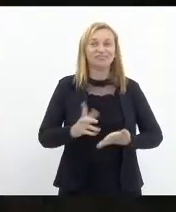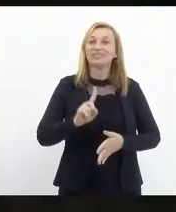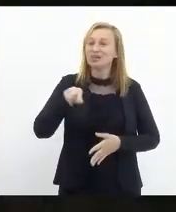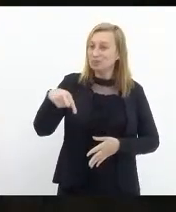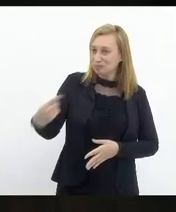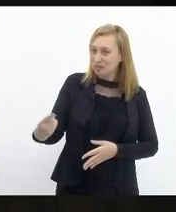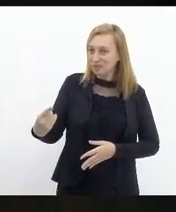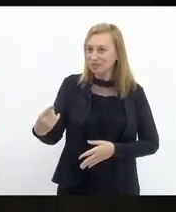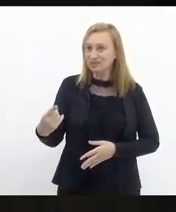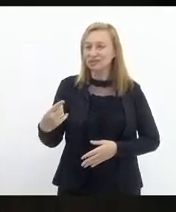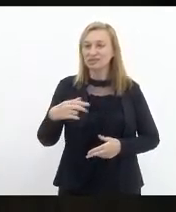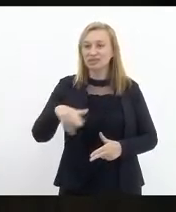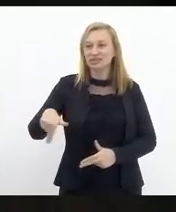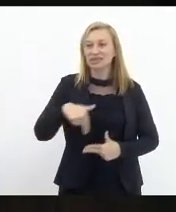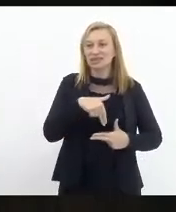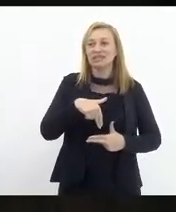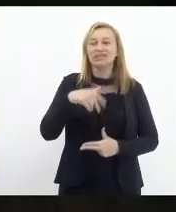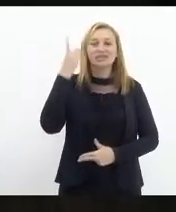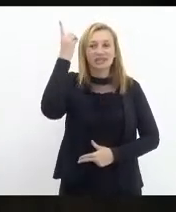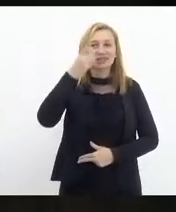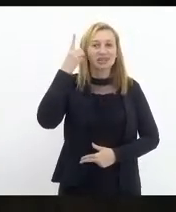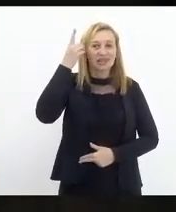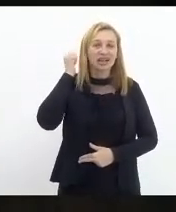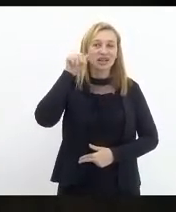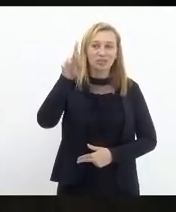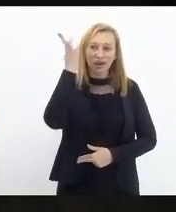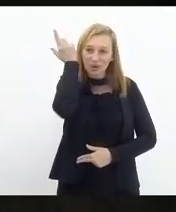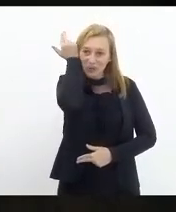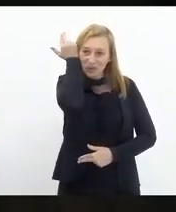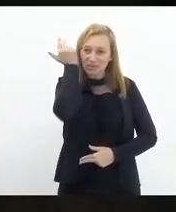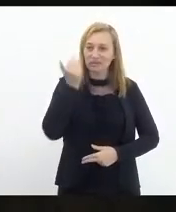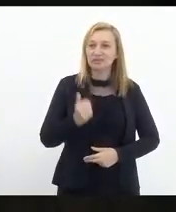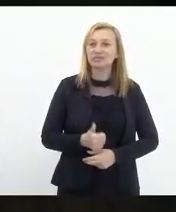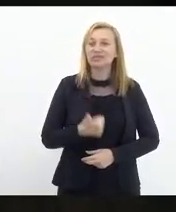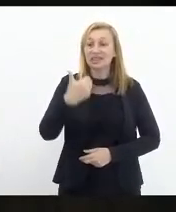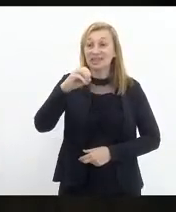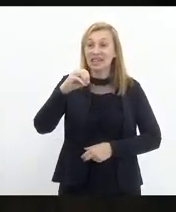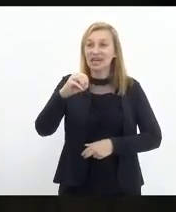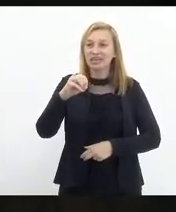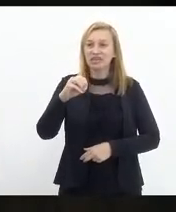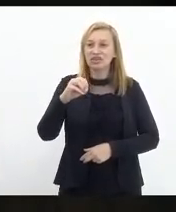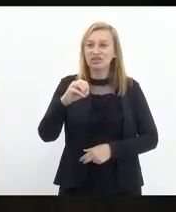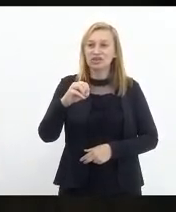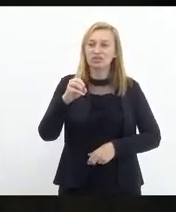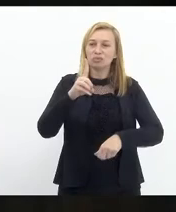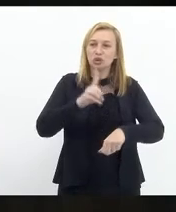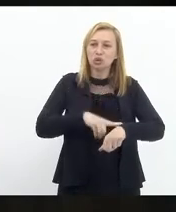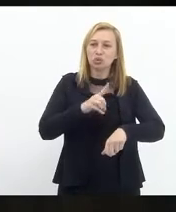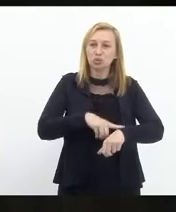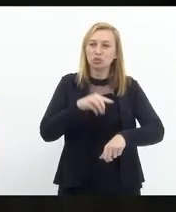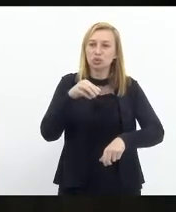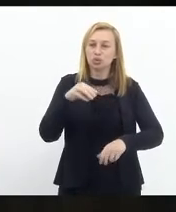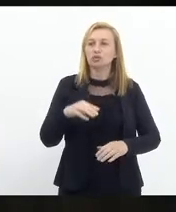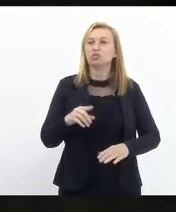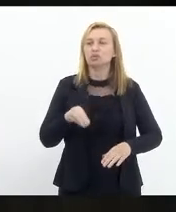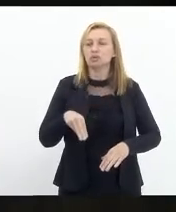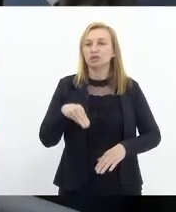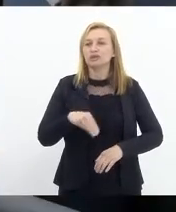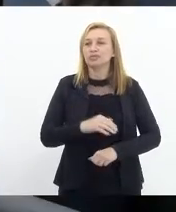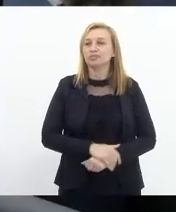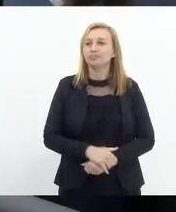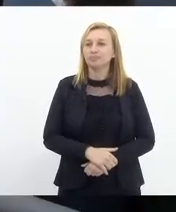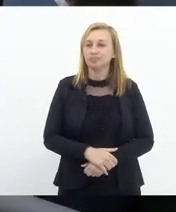Próximo orador escrito é o nome do deputado Eleomar Coelho. Vossa Excelência expõe de dez minutos pelo tempo regimental.